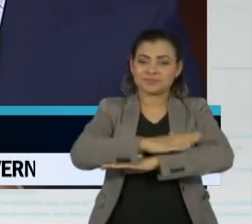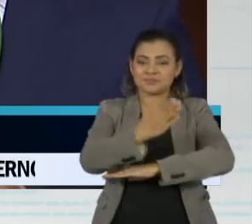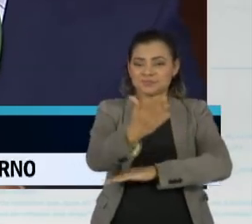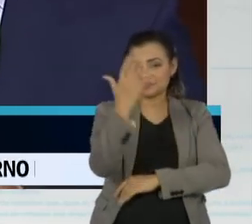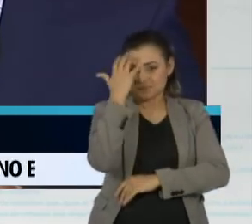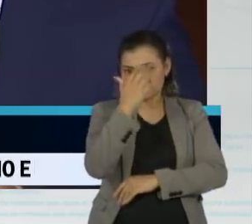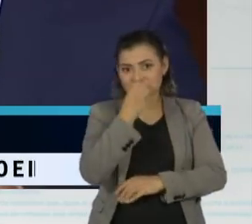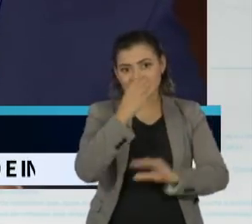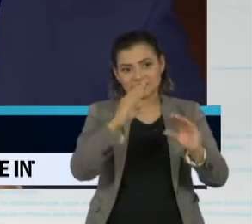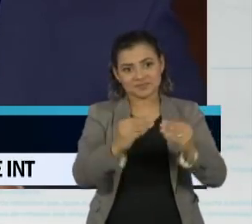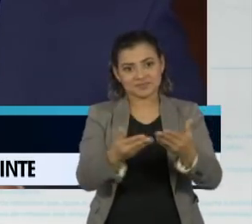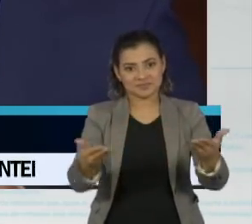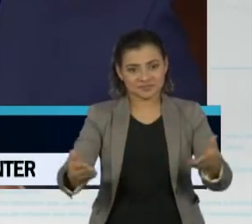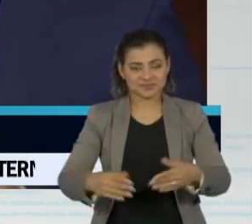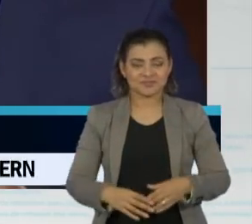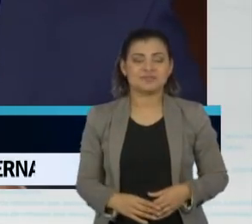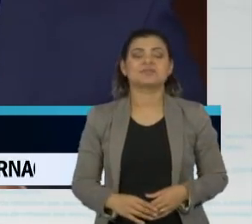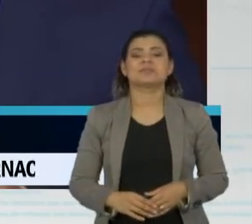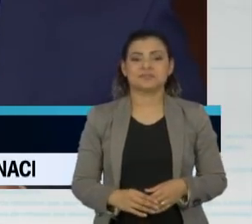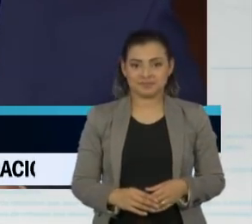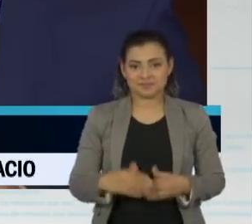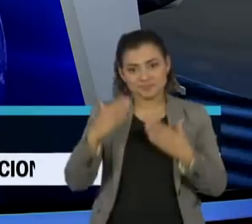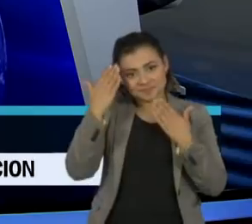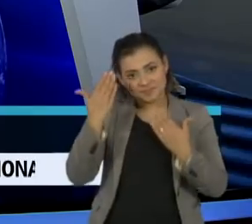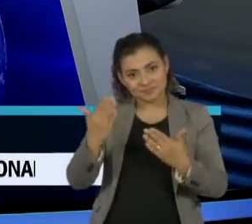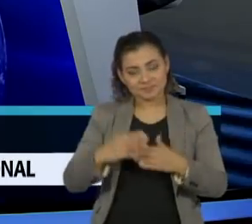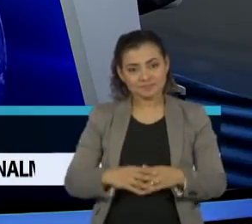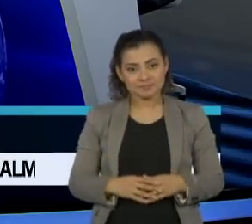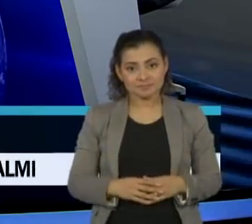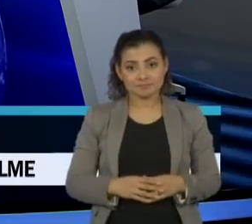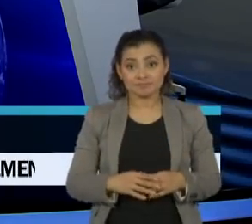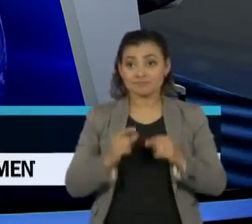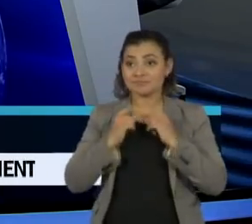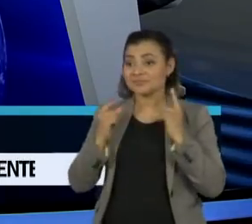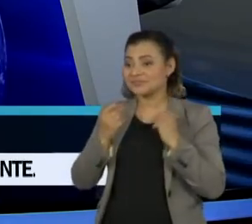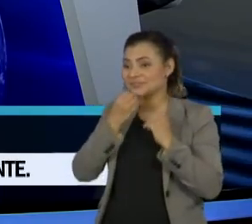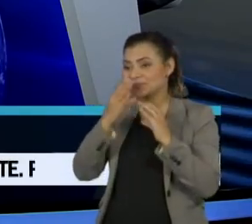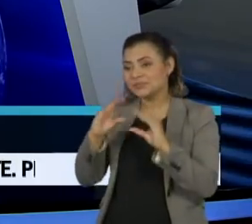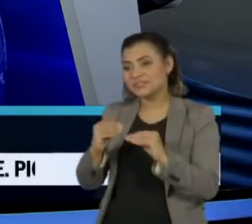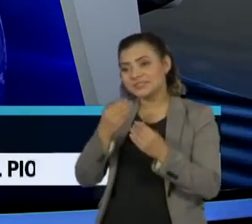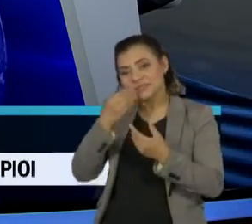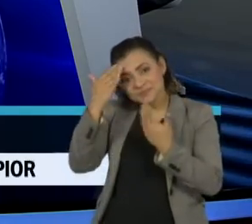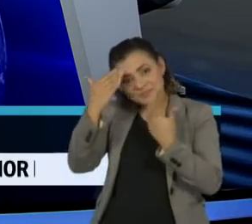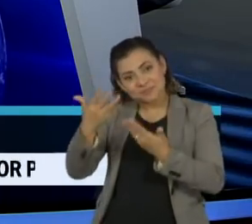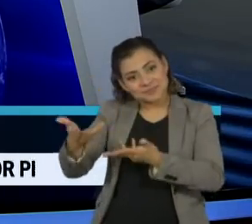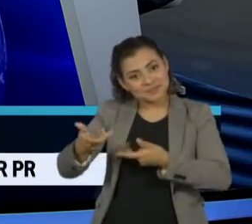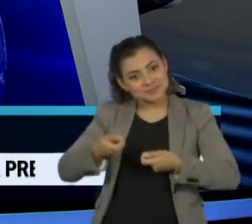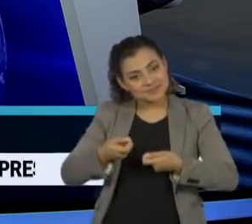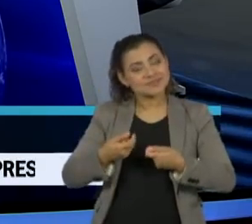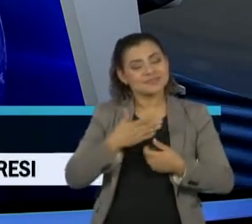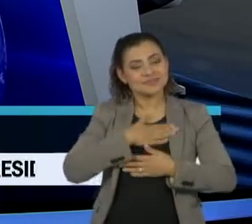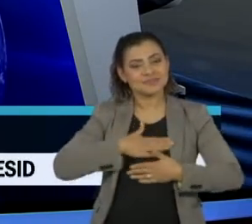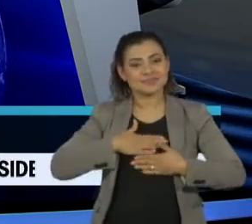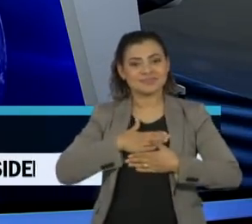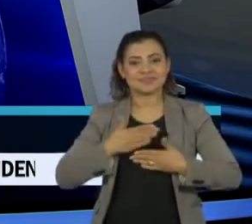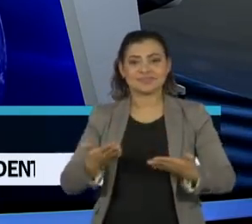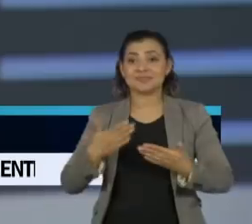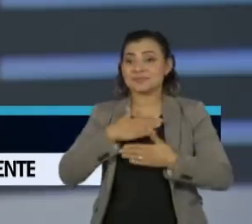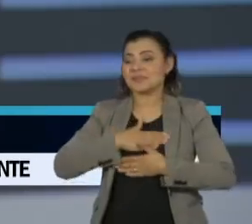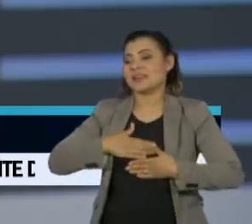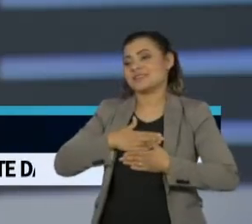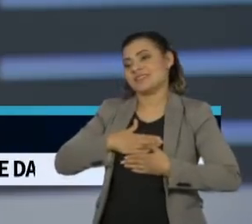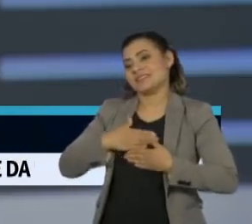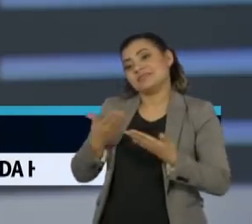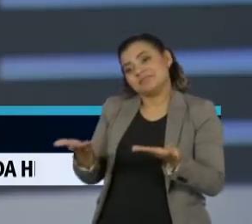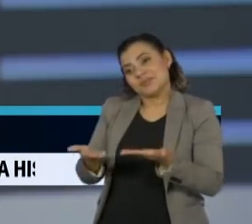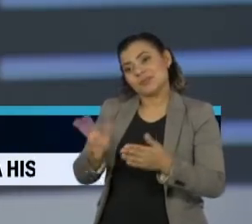Ana. Uma boa noite. Boa noite, Lucas. Obrigada. Doutor Saldiva, boa noite. Obrigada pela presença mais uma vez. Sempre um prazer. Prazer estar aqui. Prazer.